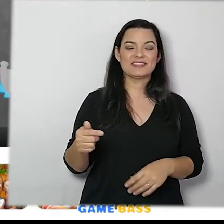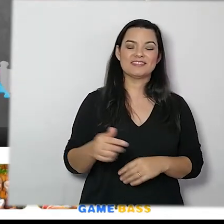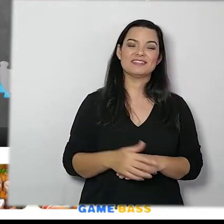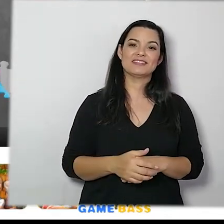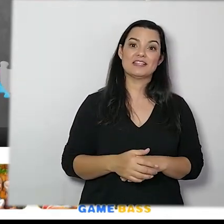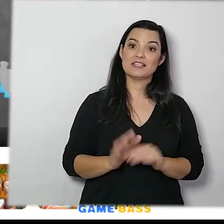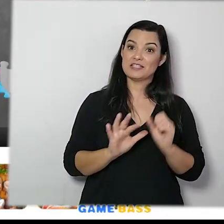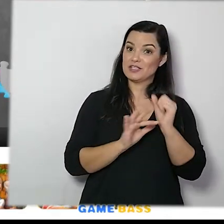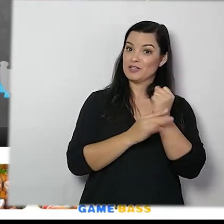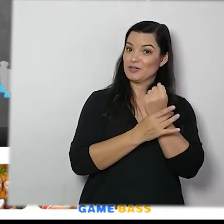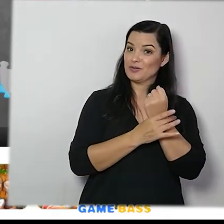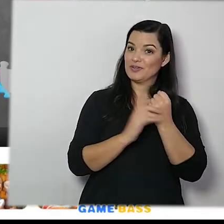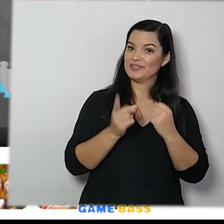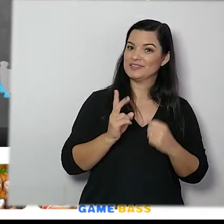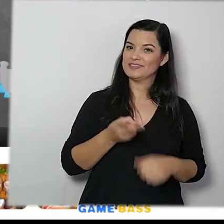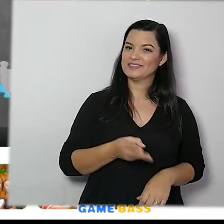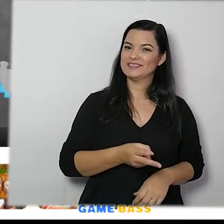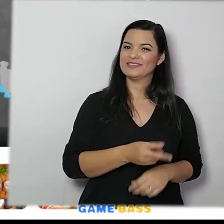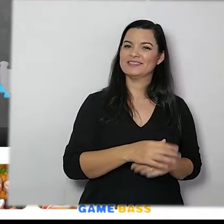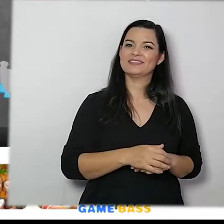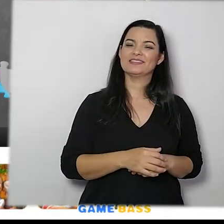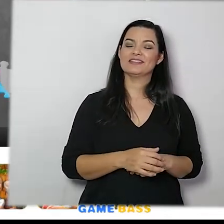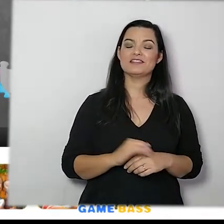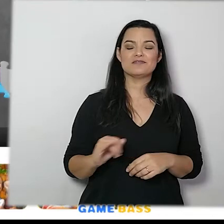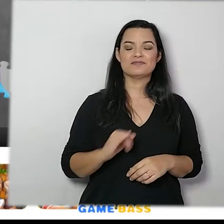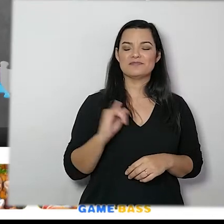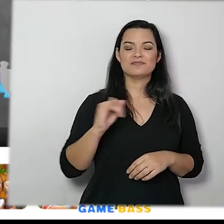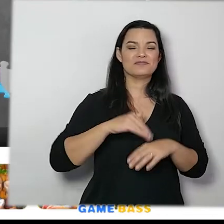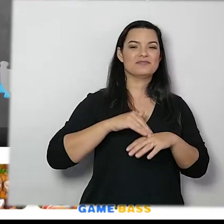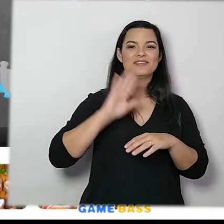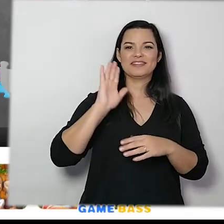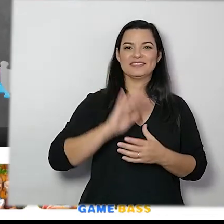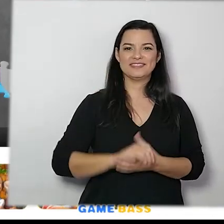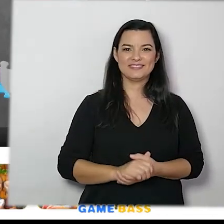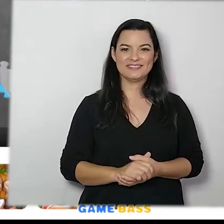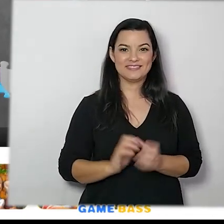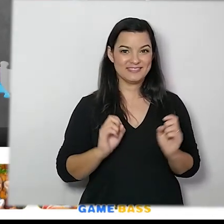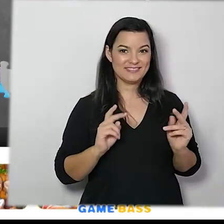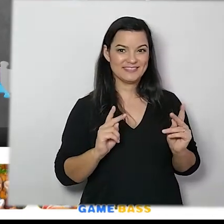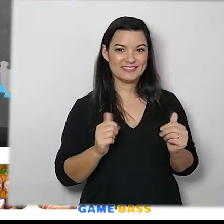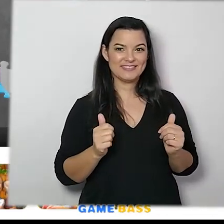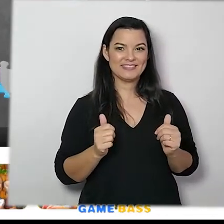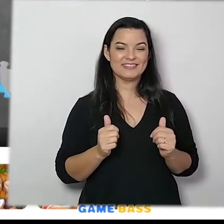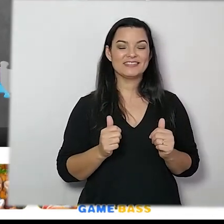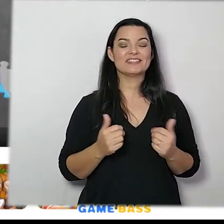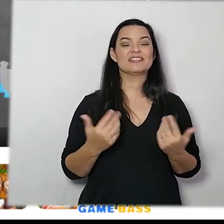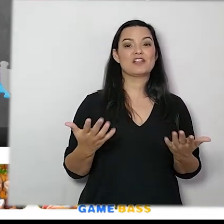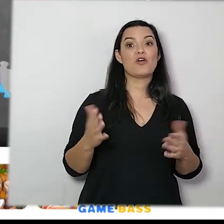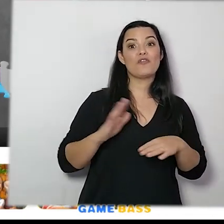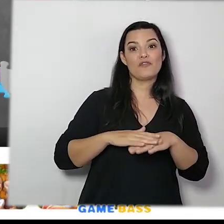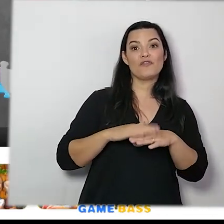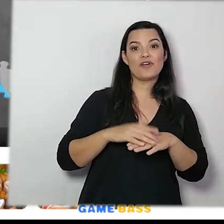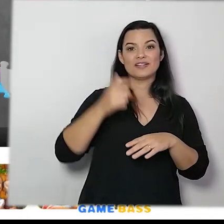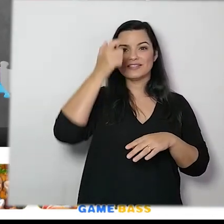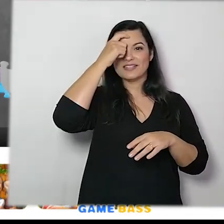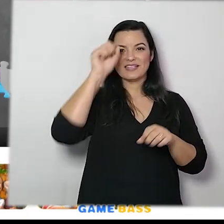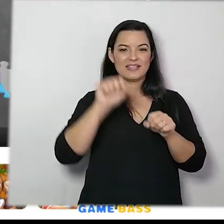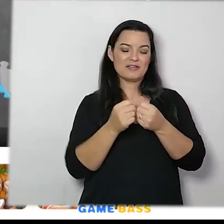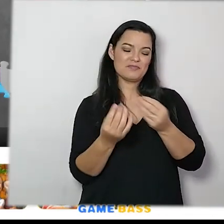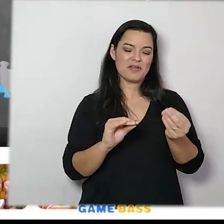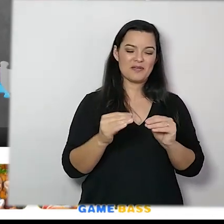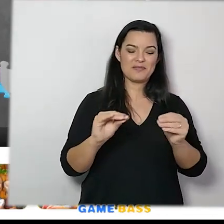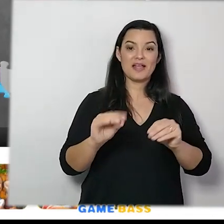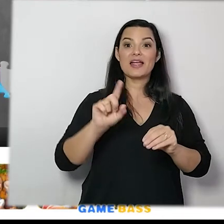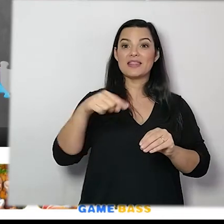segurança. Isso é o mais importante. Tá bom? Então, monta aí o seu quebra-cabeça.